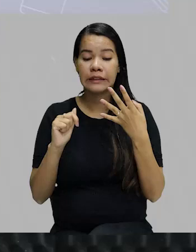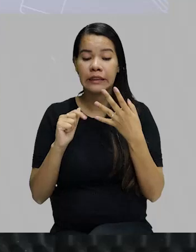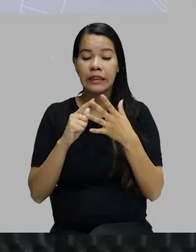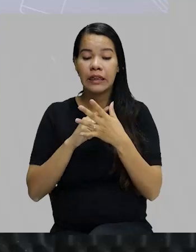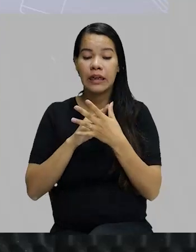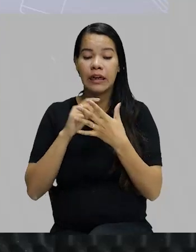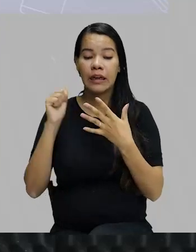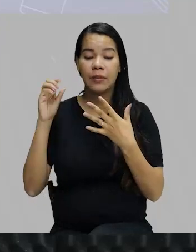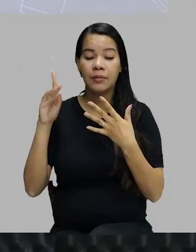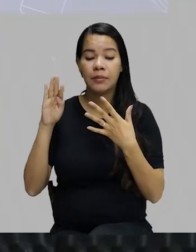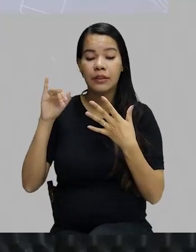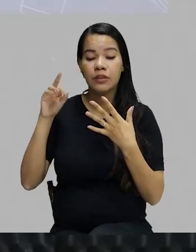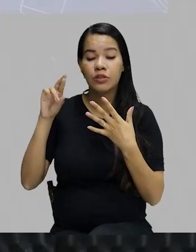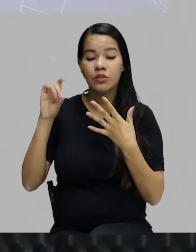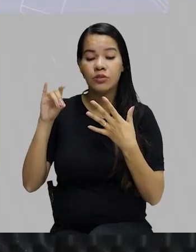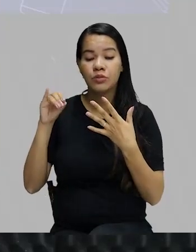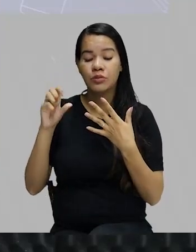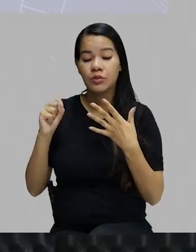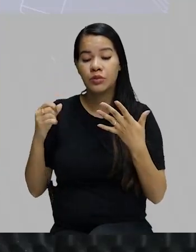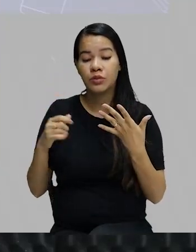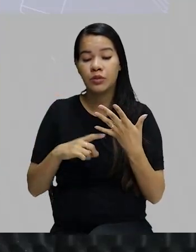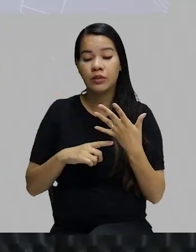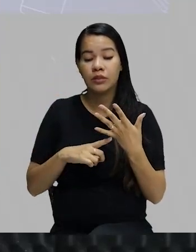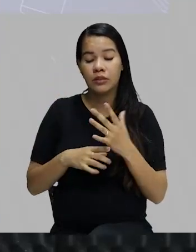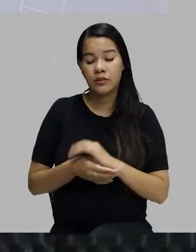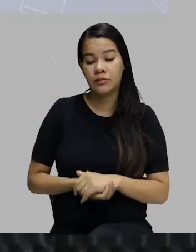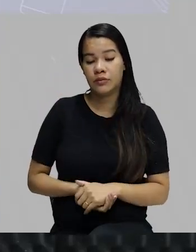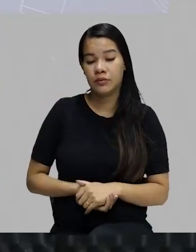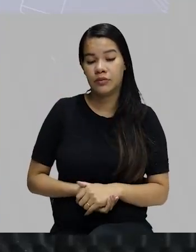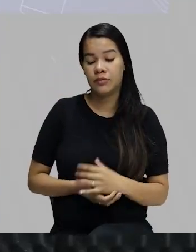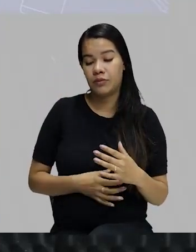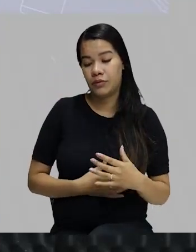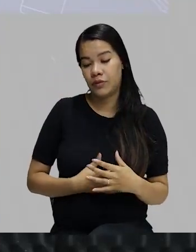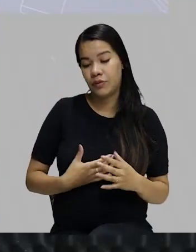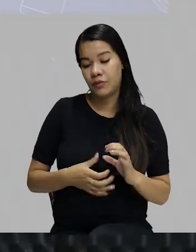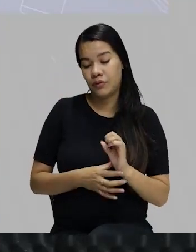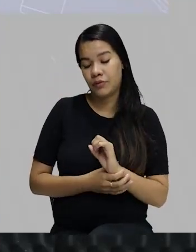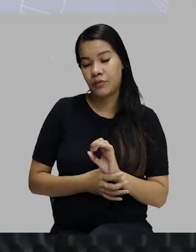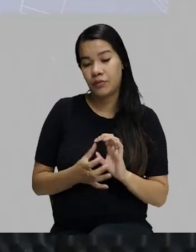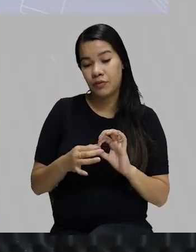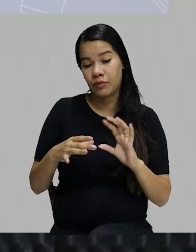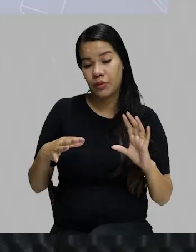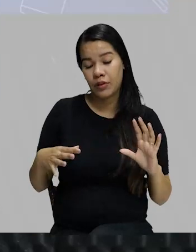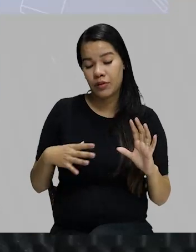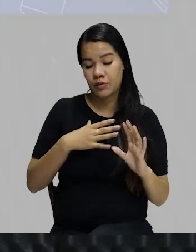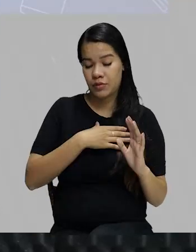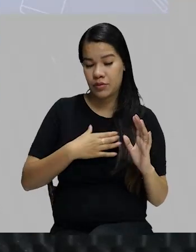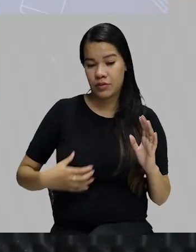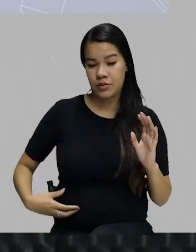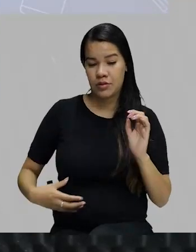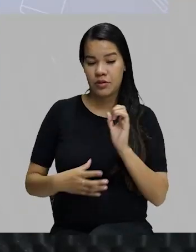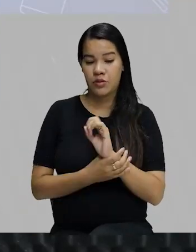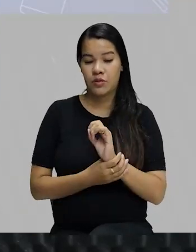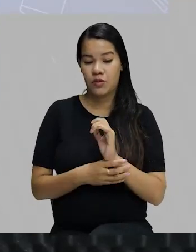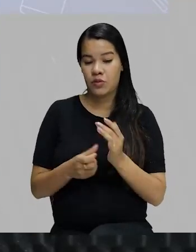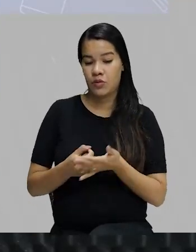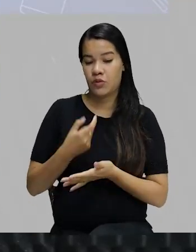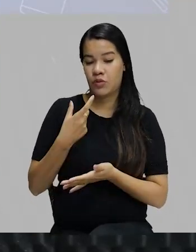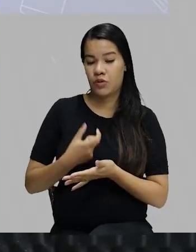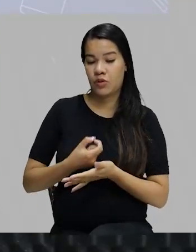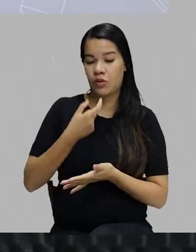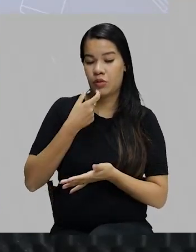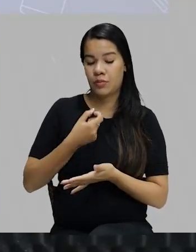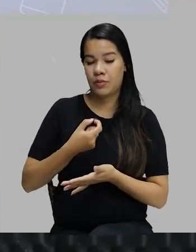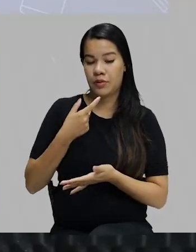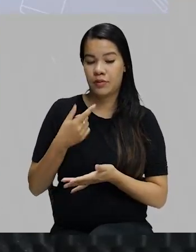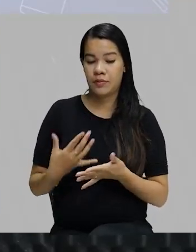folguem os cintos, tomem este medicamento, comprem-me, venha, abra